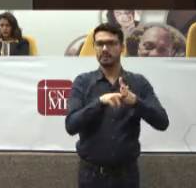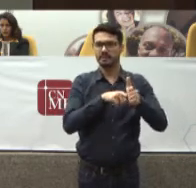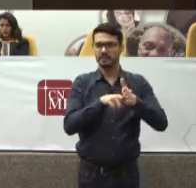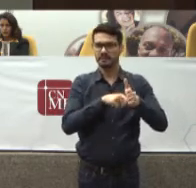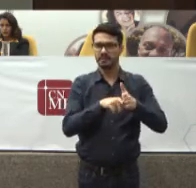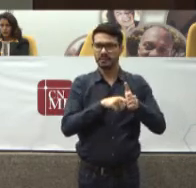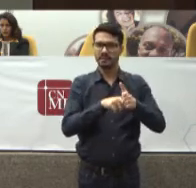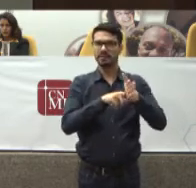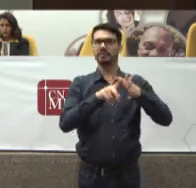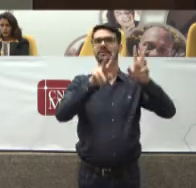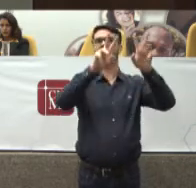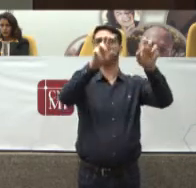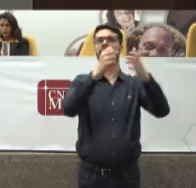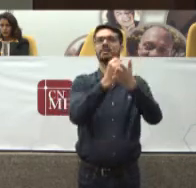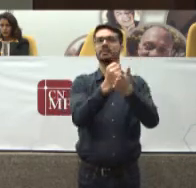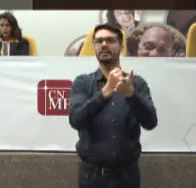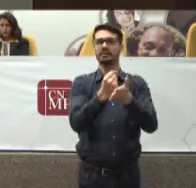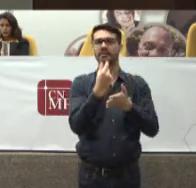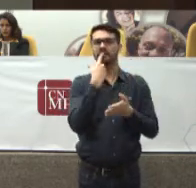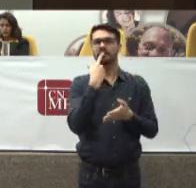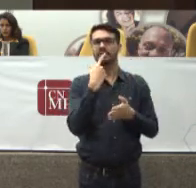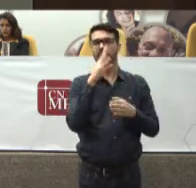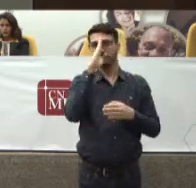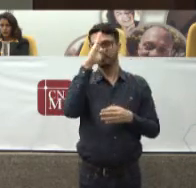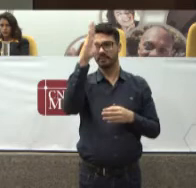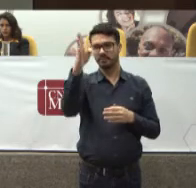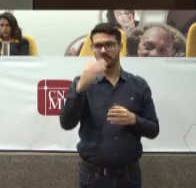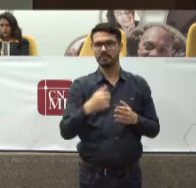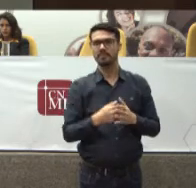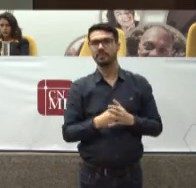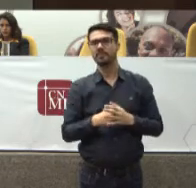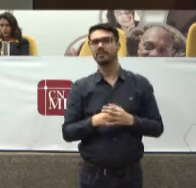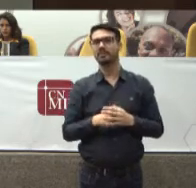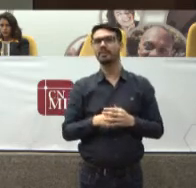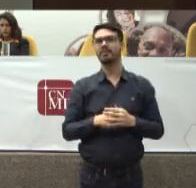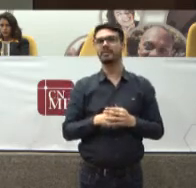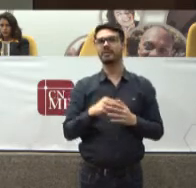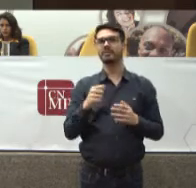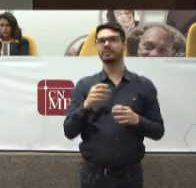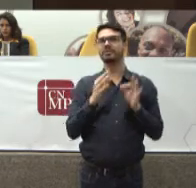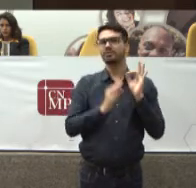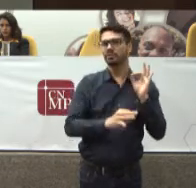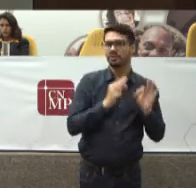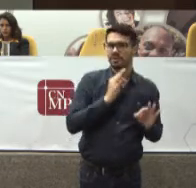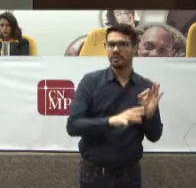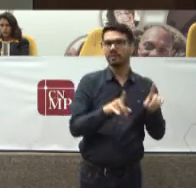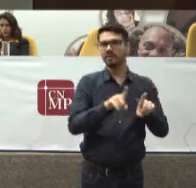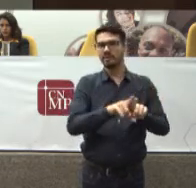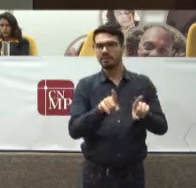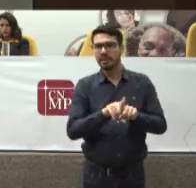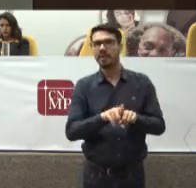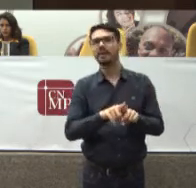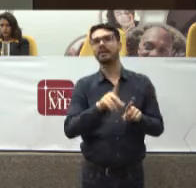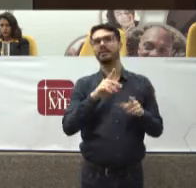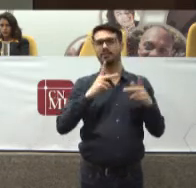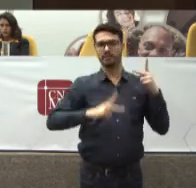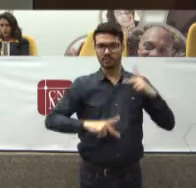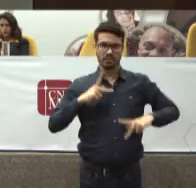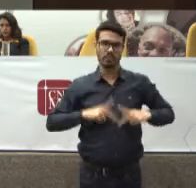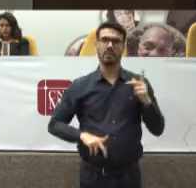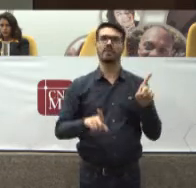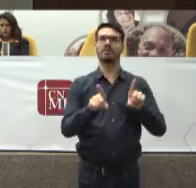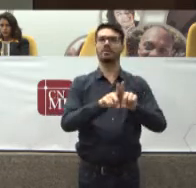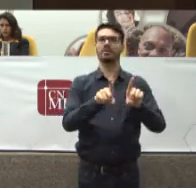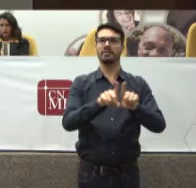Se determinado remédio Principalmente magistrados Membros do Ministério Público Defensores Que forem propor ações Antes de propor